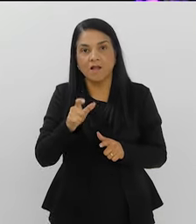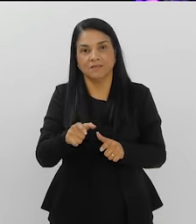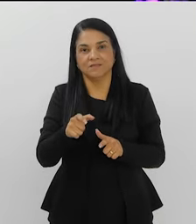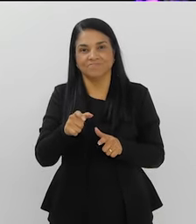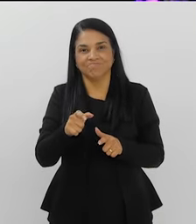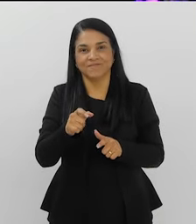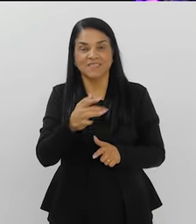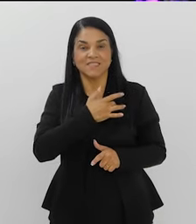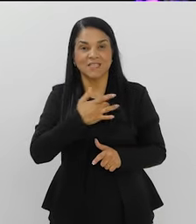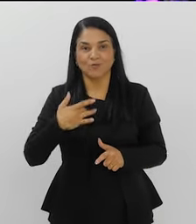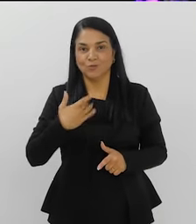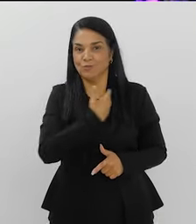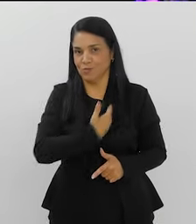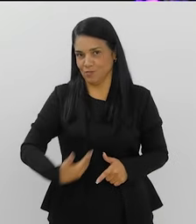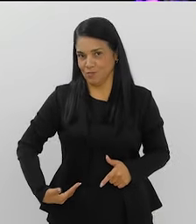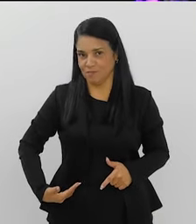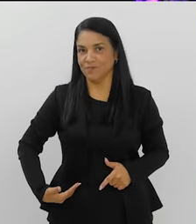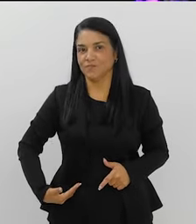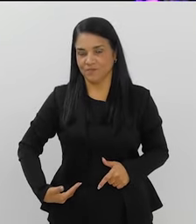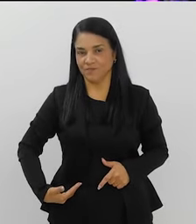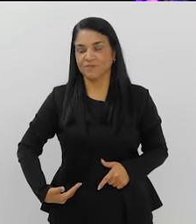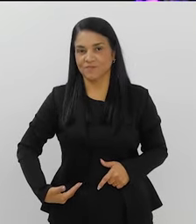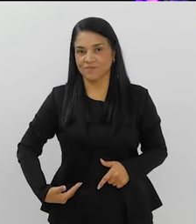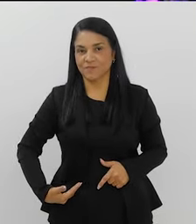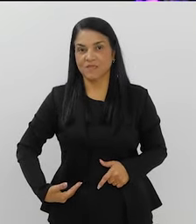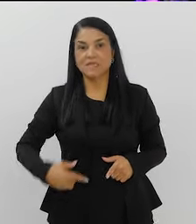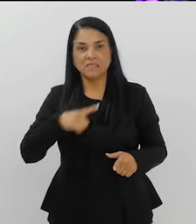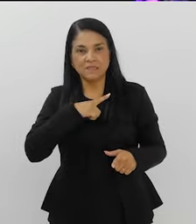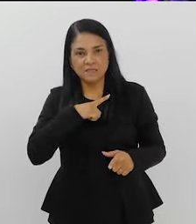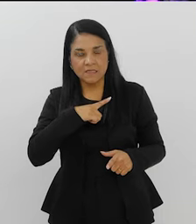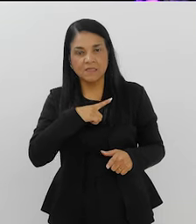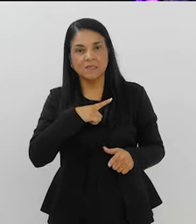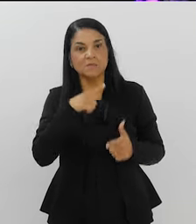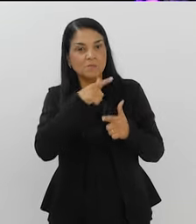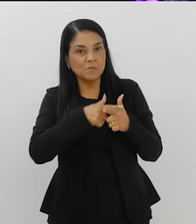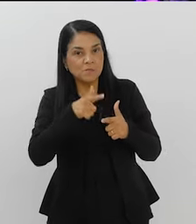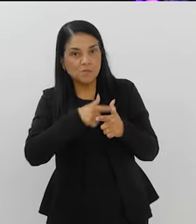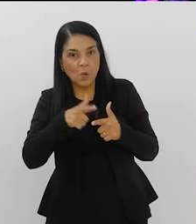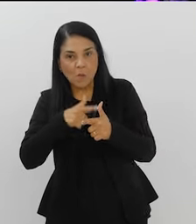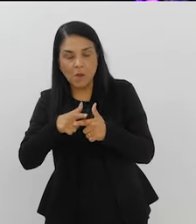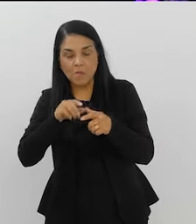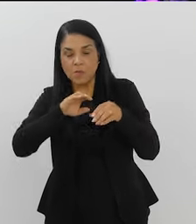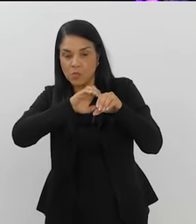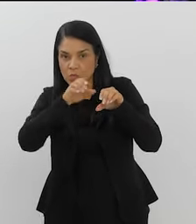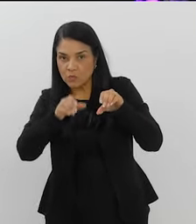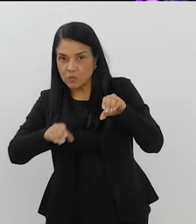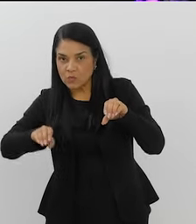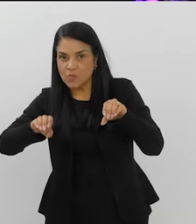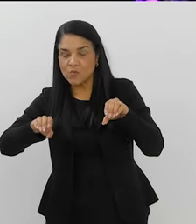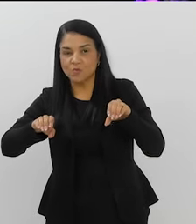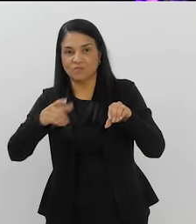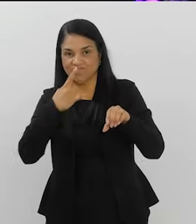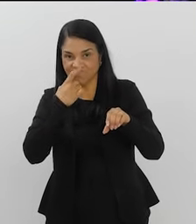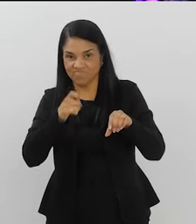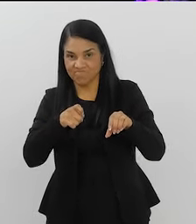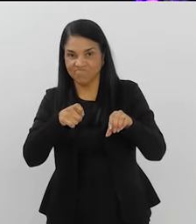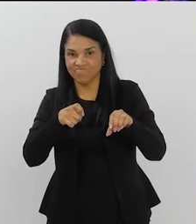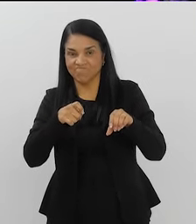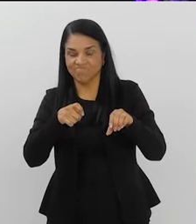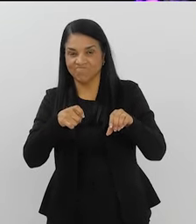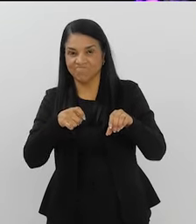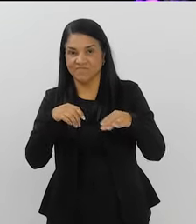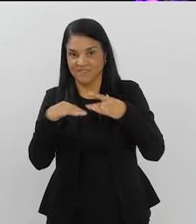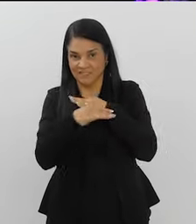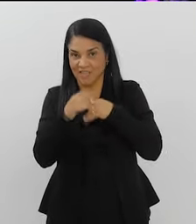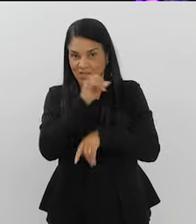pública. Porque se a gente tem questões relacionadas à coleta de esgoto aqui na nossa cidade, significa